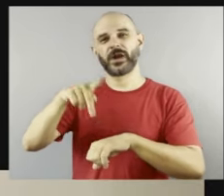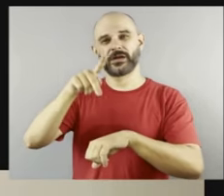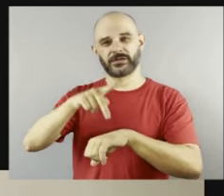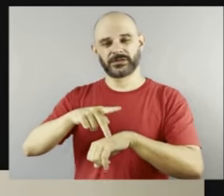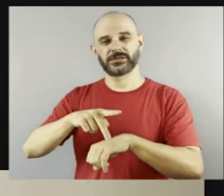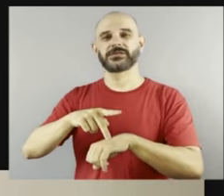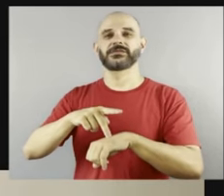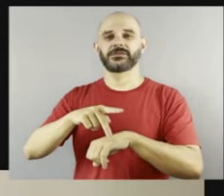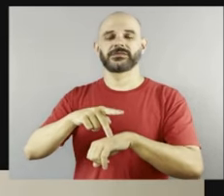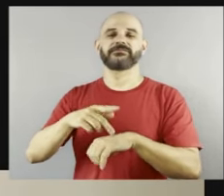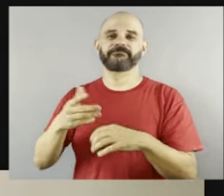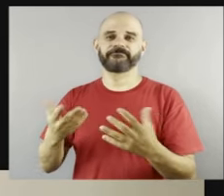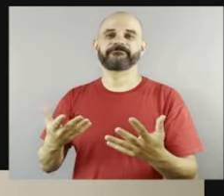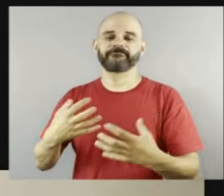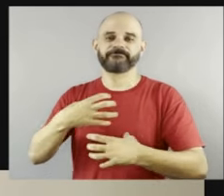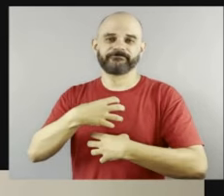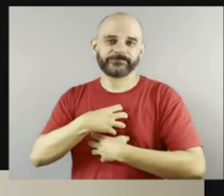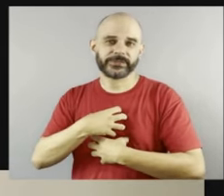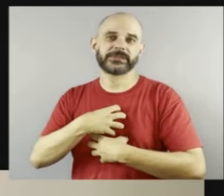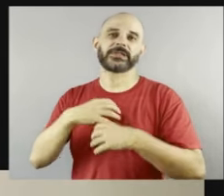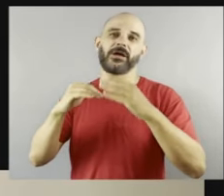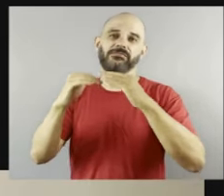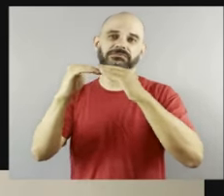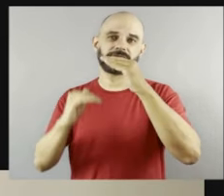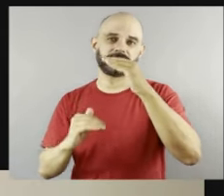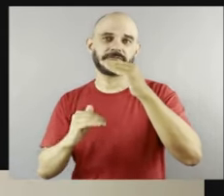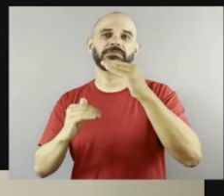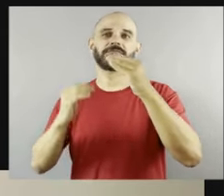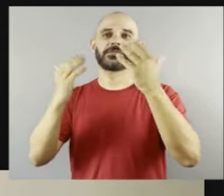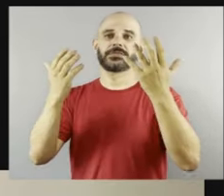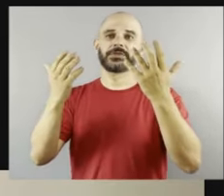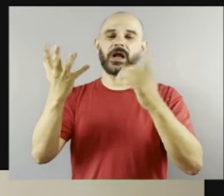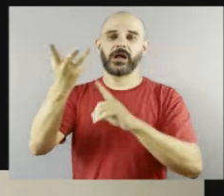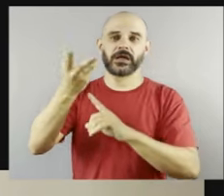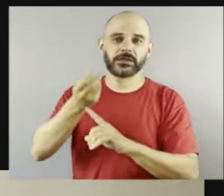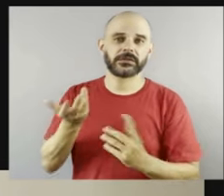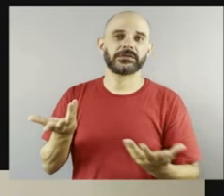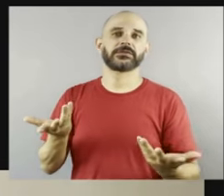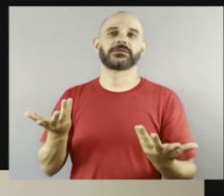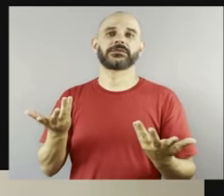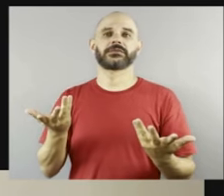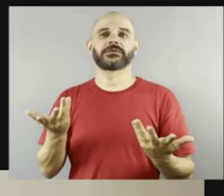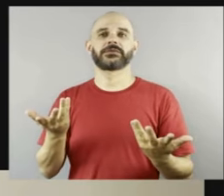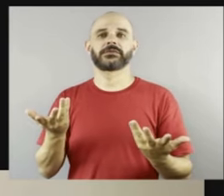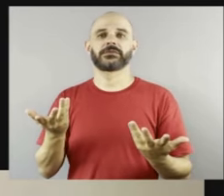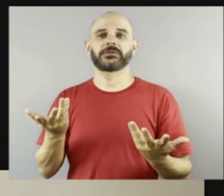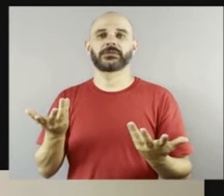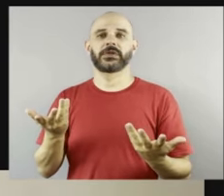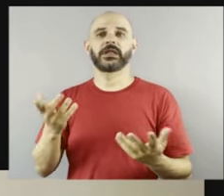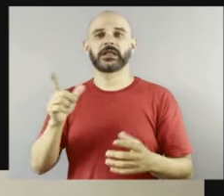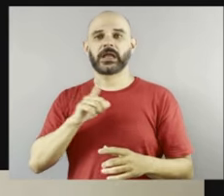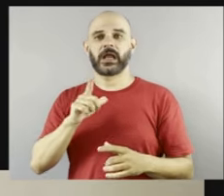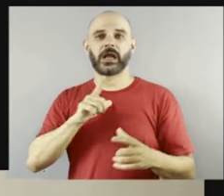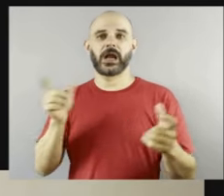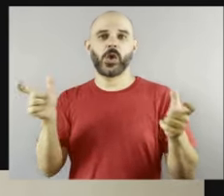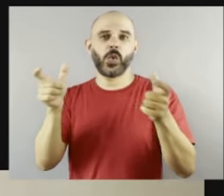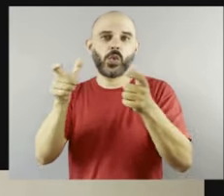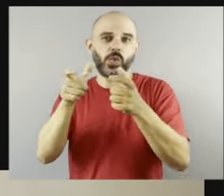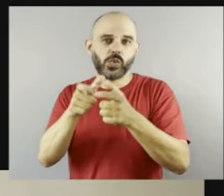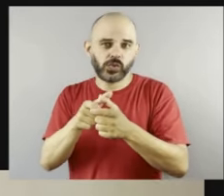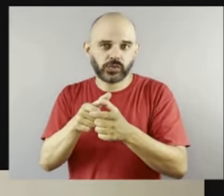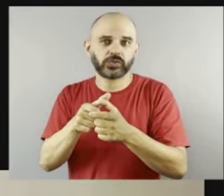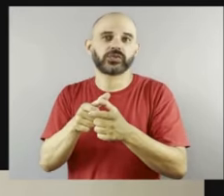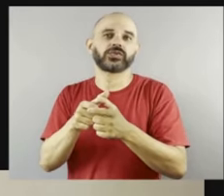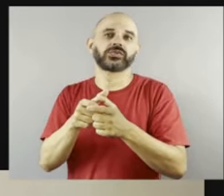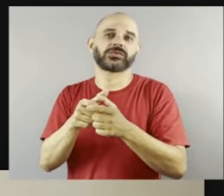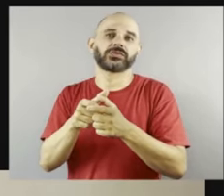digamos, temos minorias que são apartadas mesmo de todas